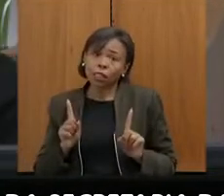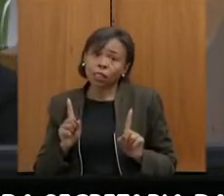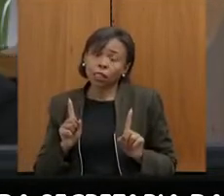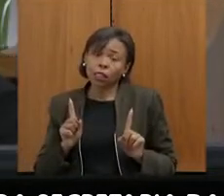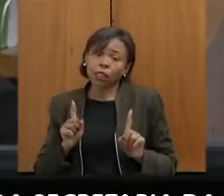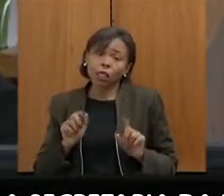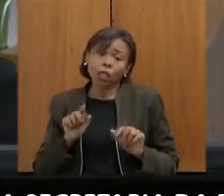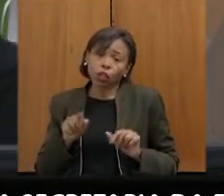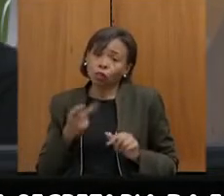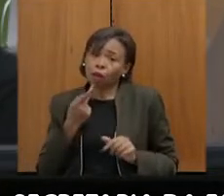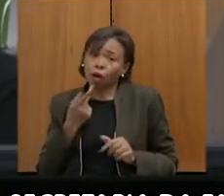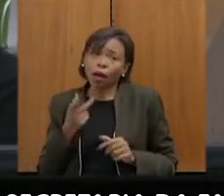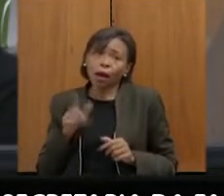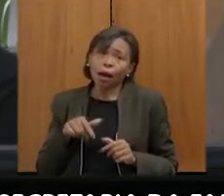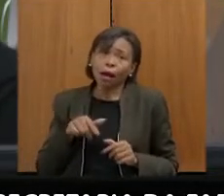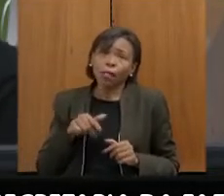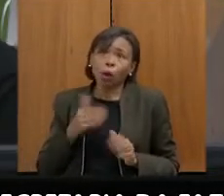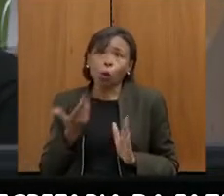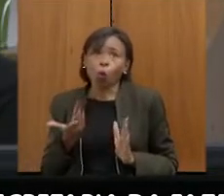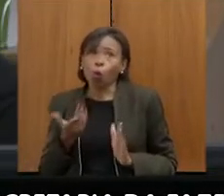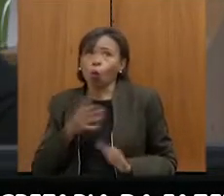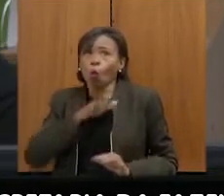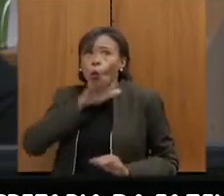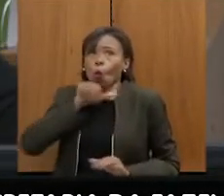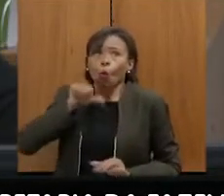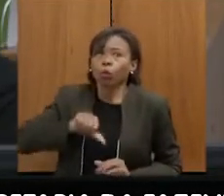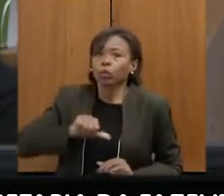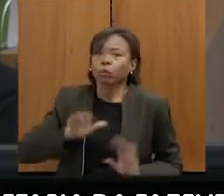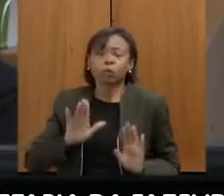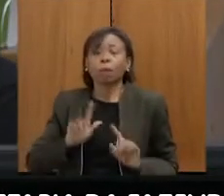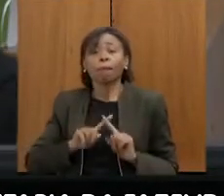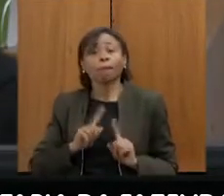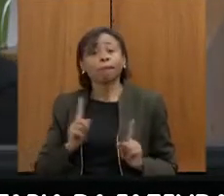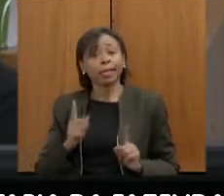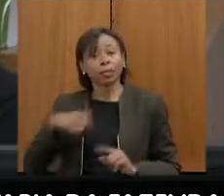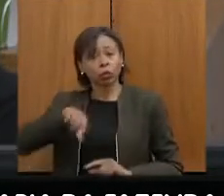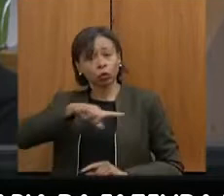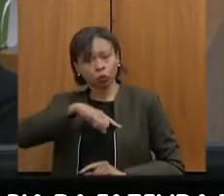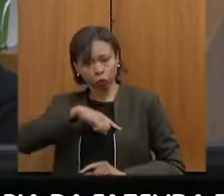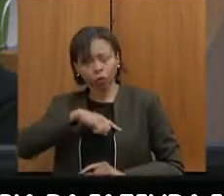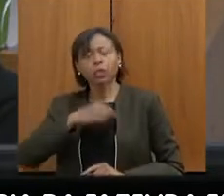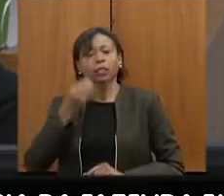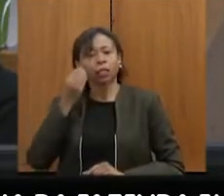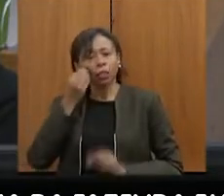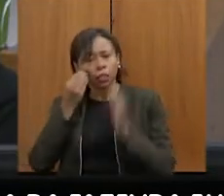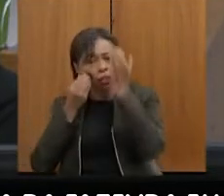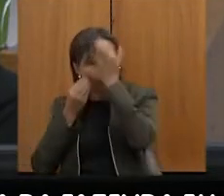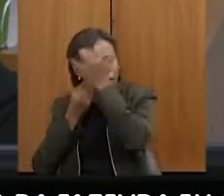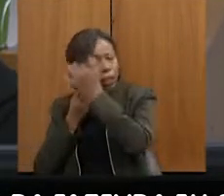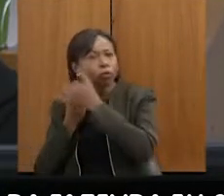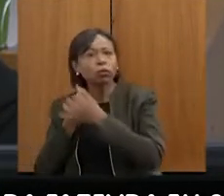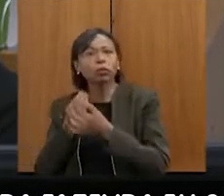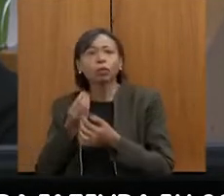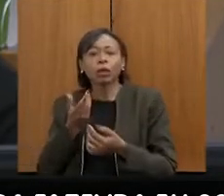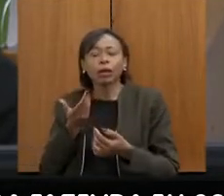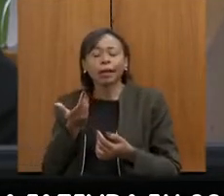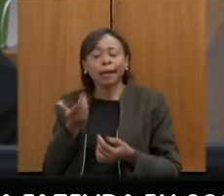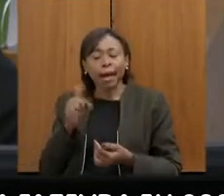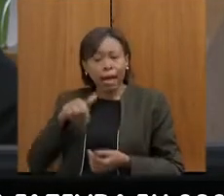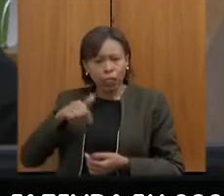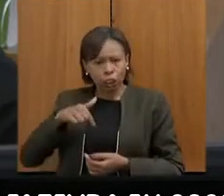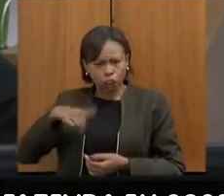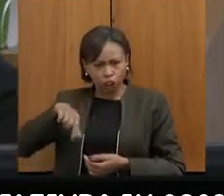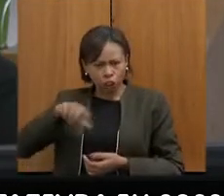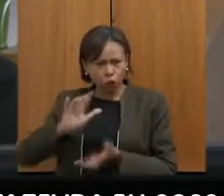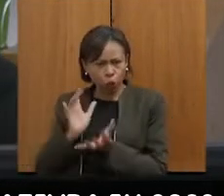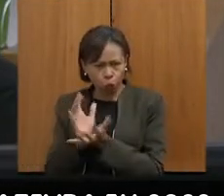a anualizada. Mas, de qualquer maneira, estamos de forma, como falei, no caso nosso, no caso do